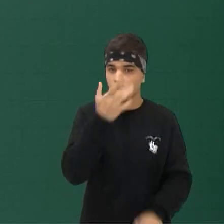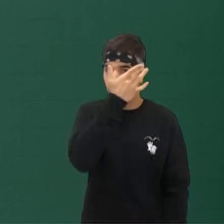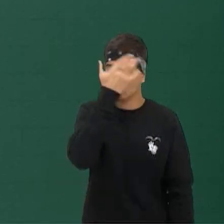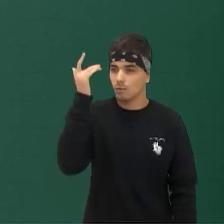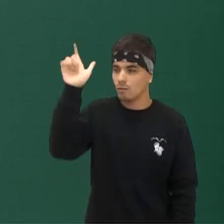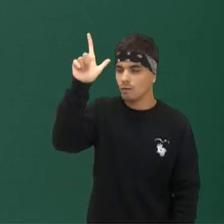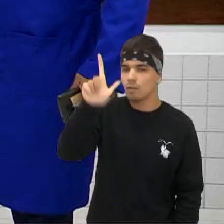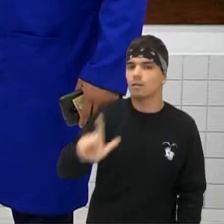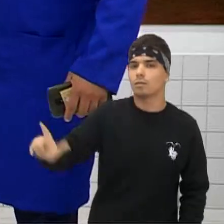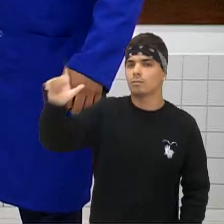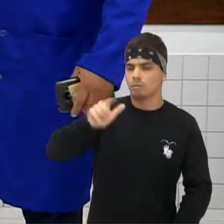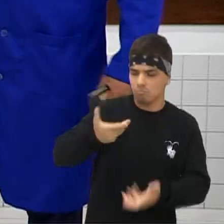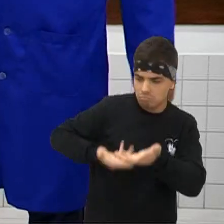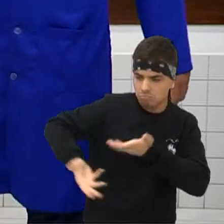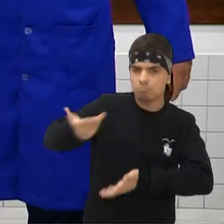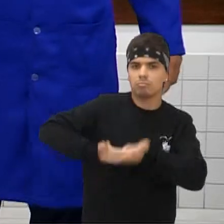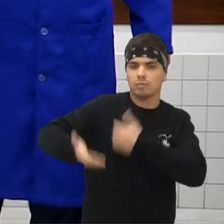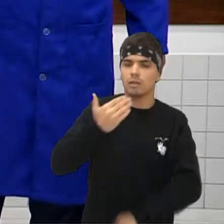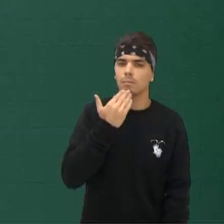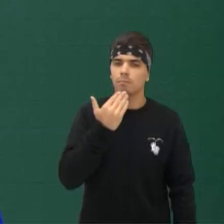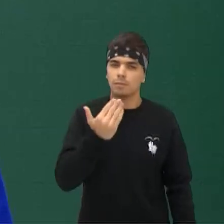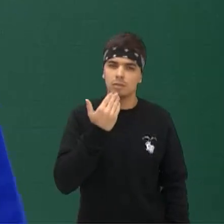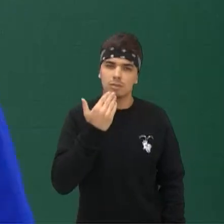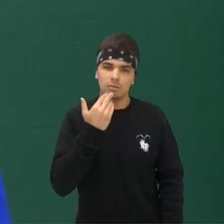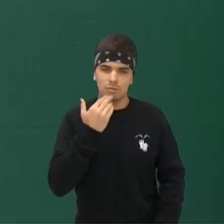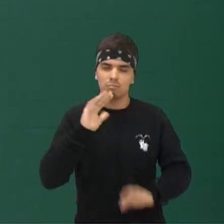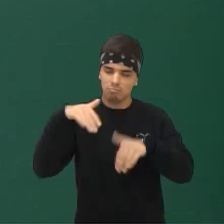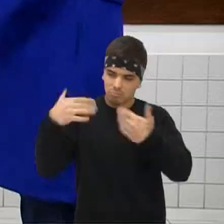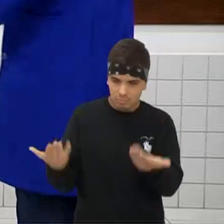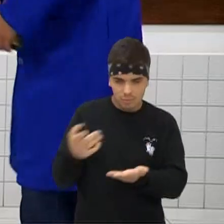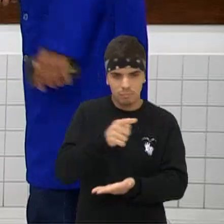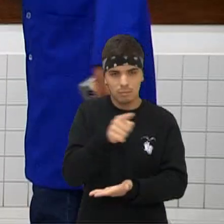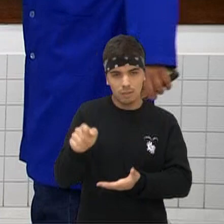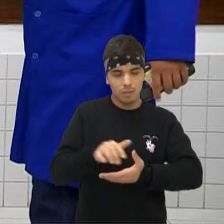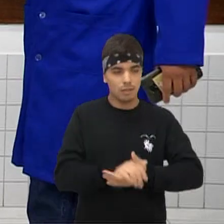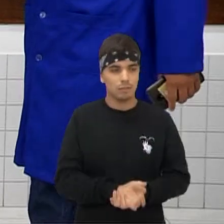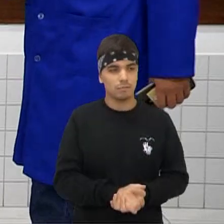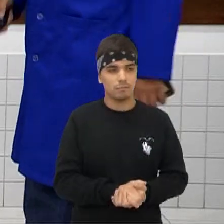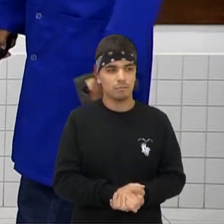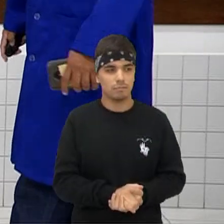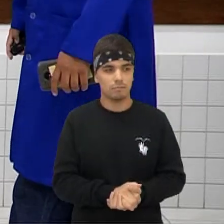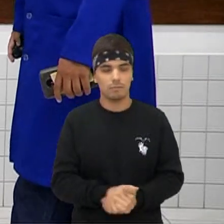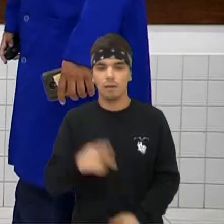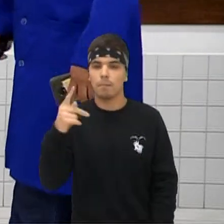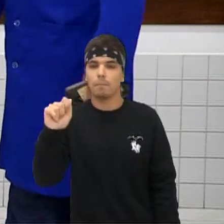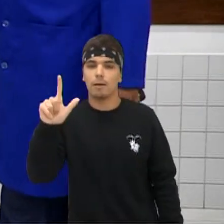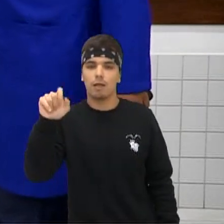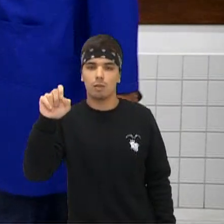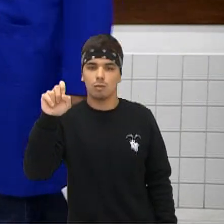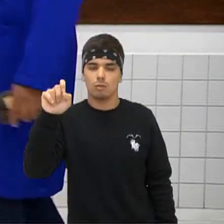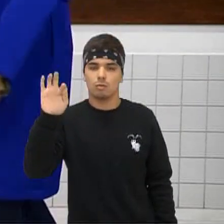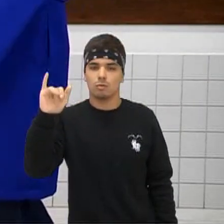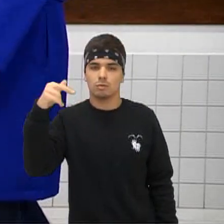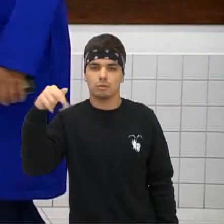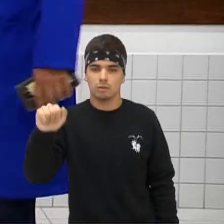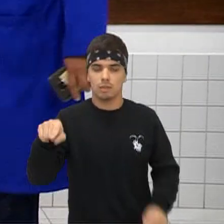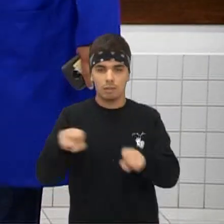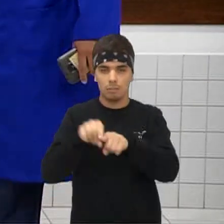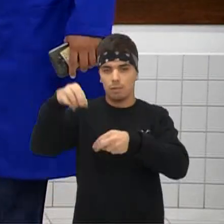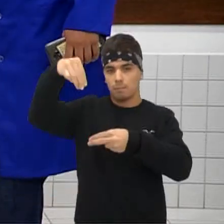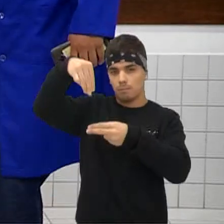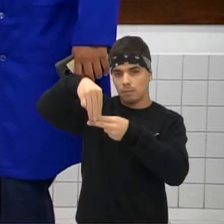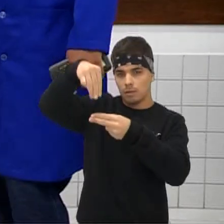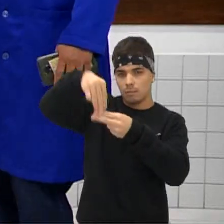Londrina Está super participando aqui Pedindo para a mandar um salve para eles Com certeza, cara Aqui, Palutina nós temos aqui Maringá